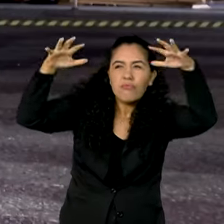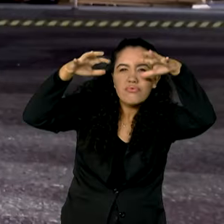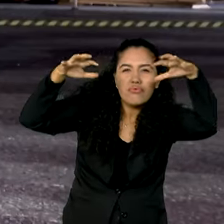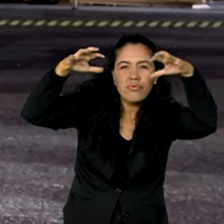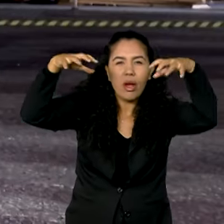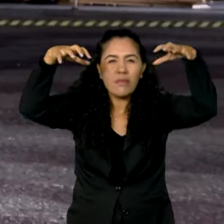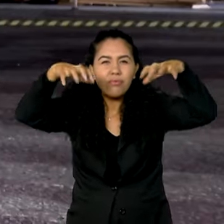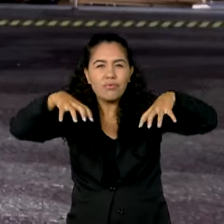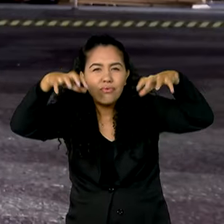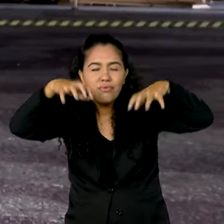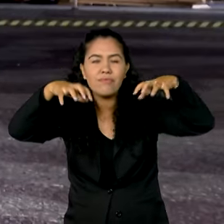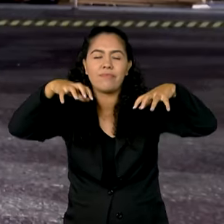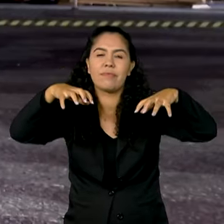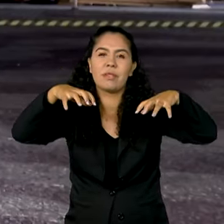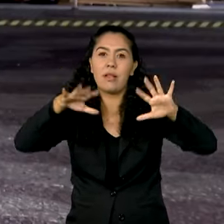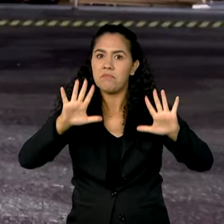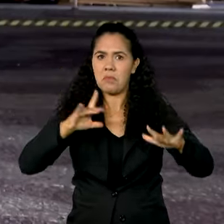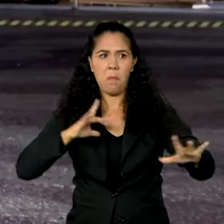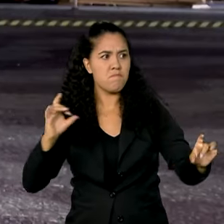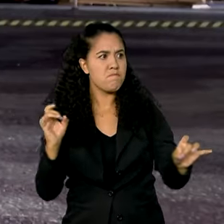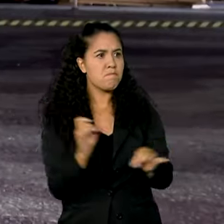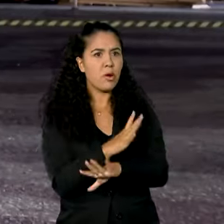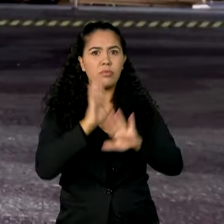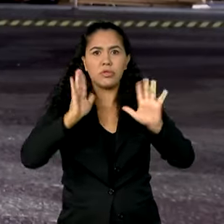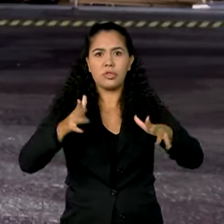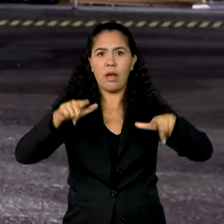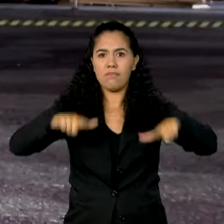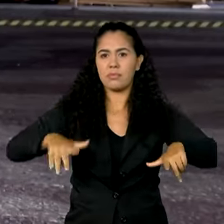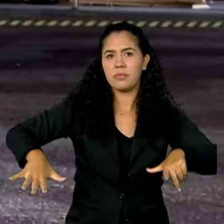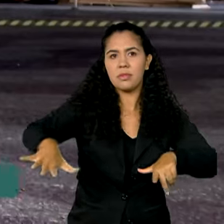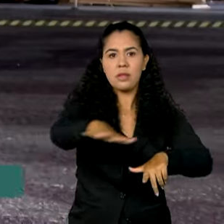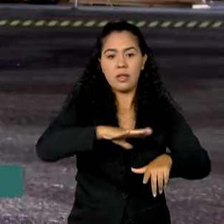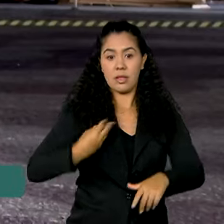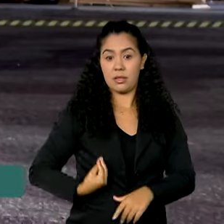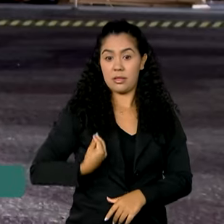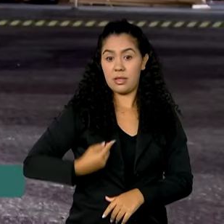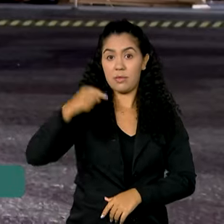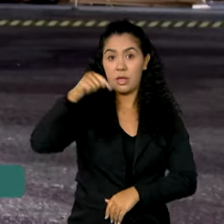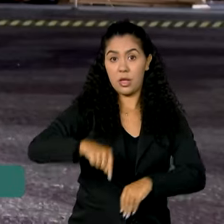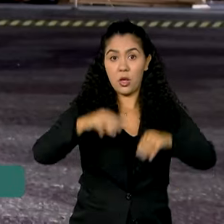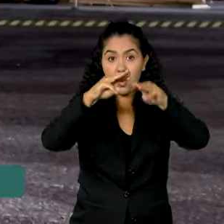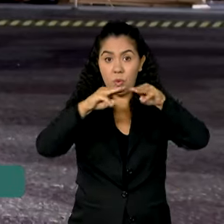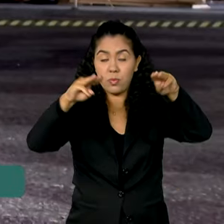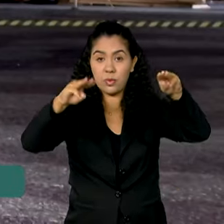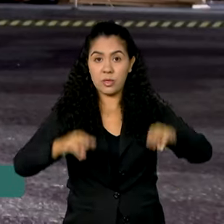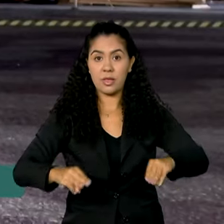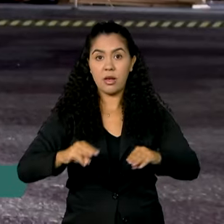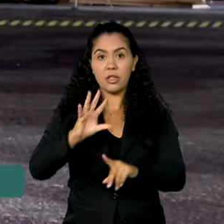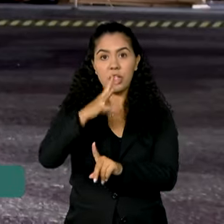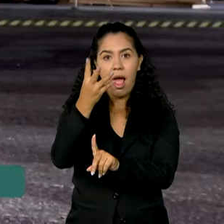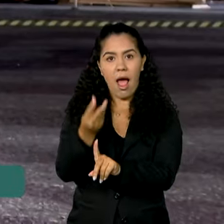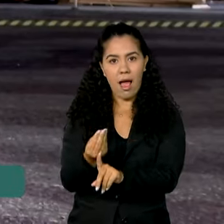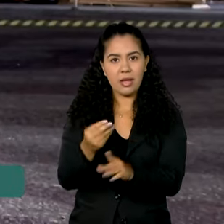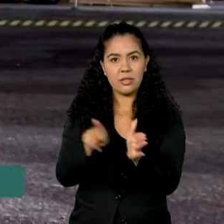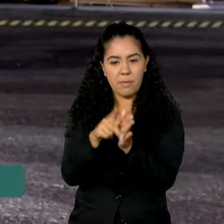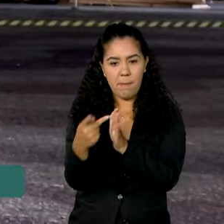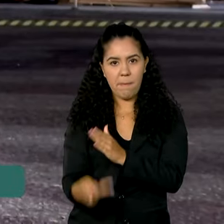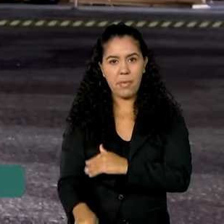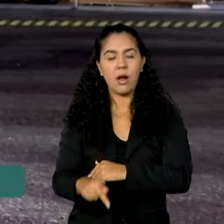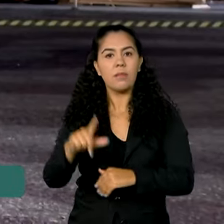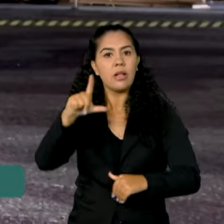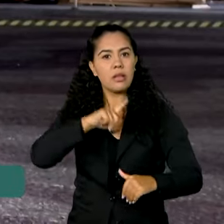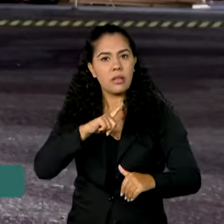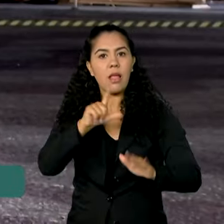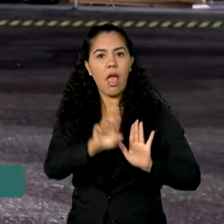chuvosa, está praticamente pronta. A gente está aqui no Museu de Arte Moderna, que vai receber na próxima segunda e terça a cúpula de